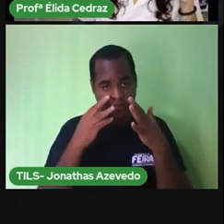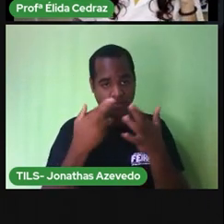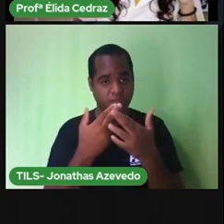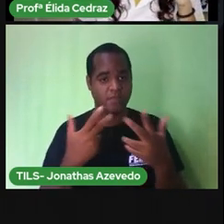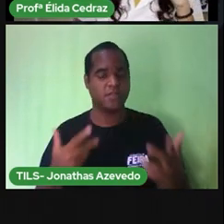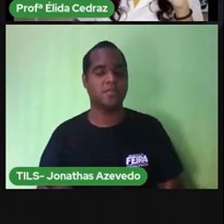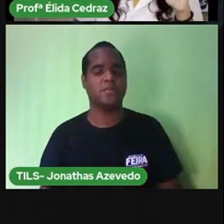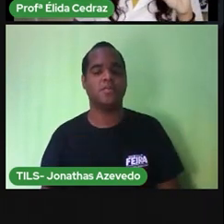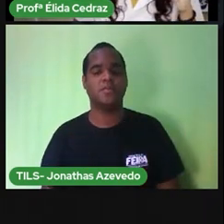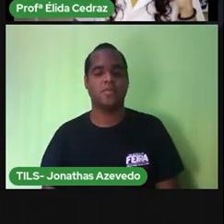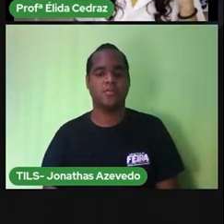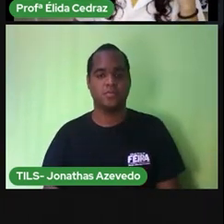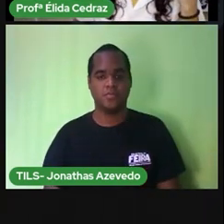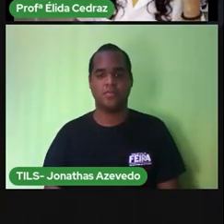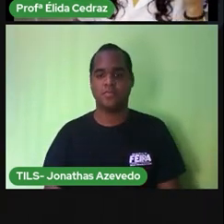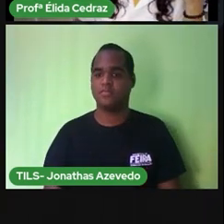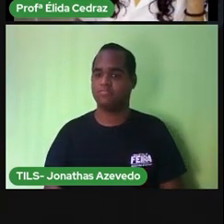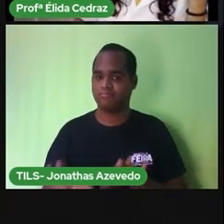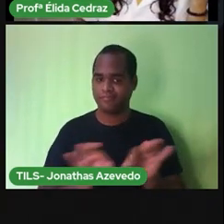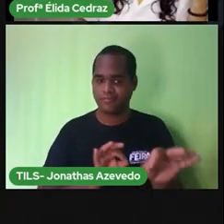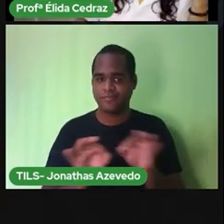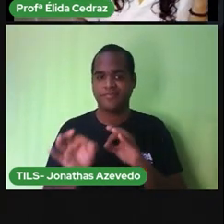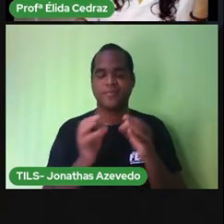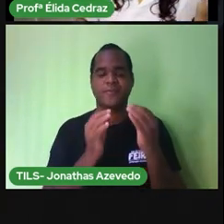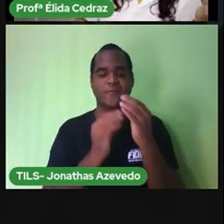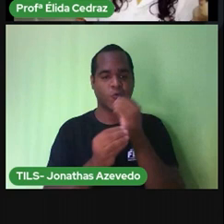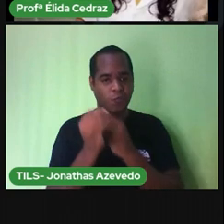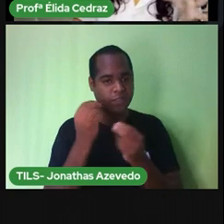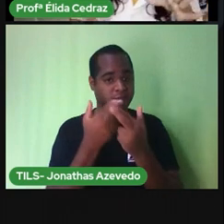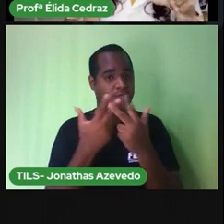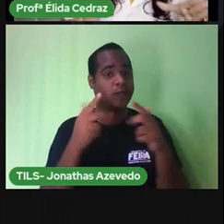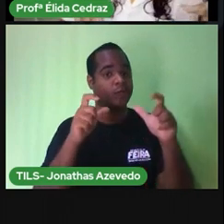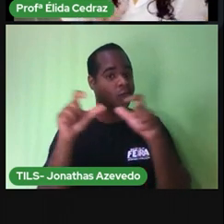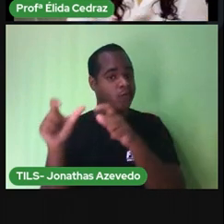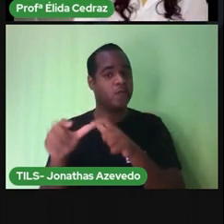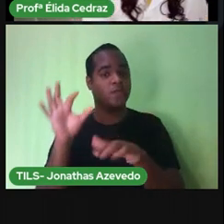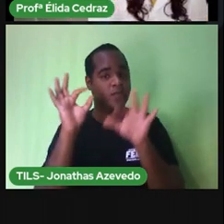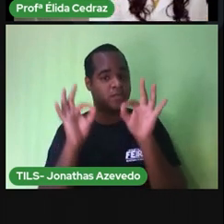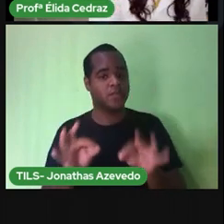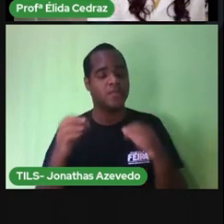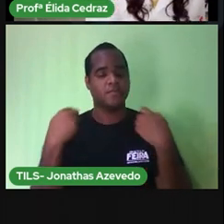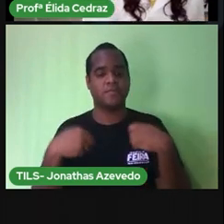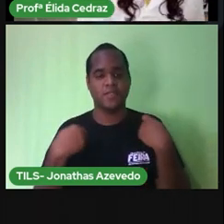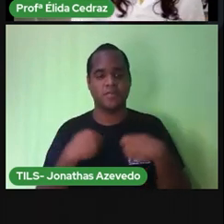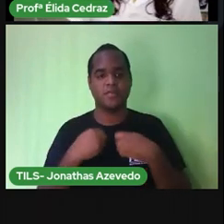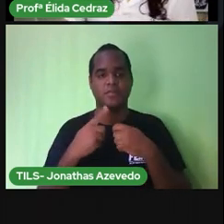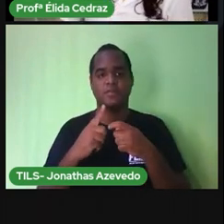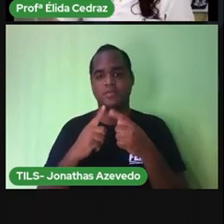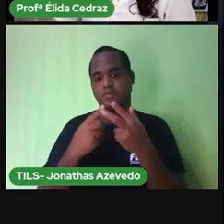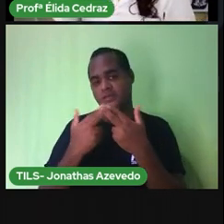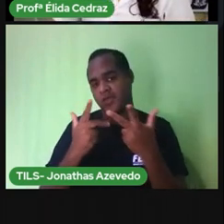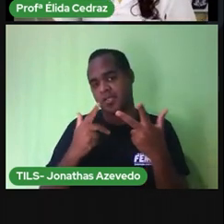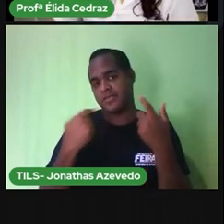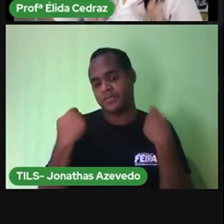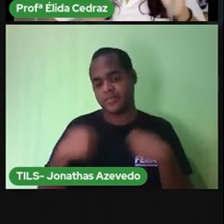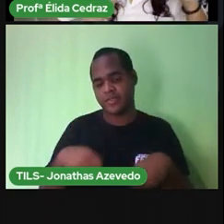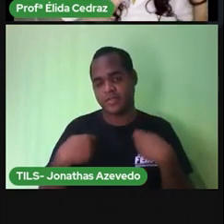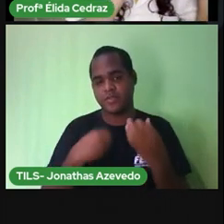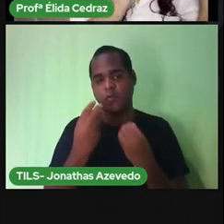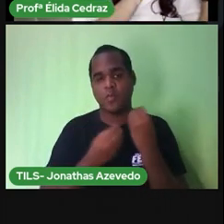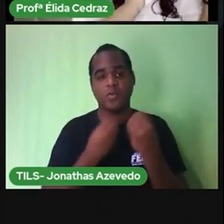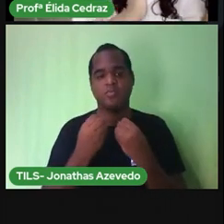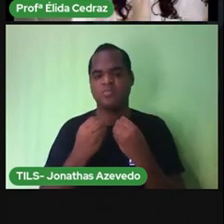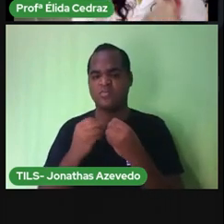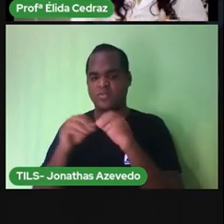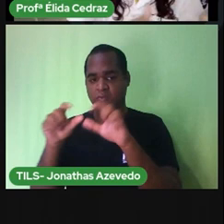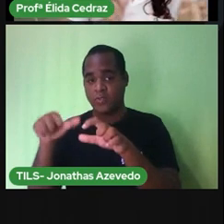e armazenar os alimentos em locais corretos se na embalagem pede para não deixar no